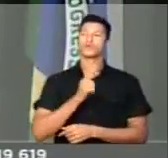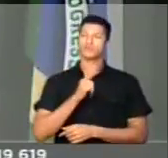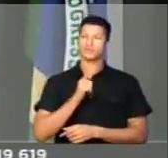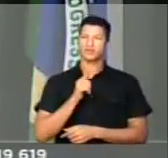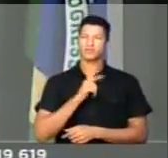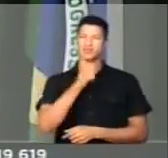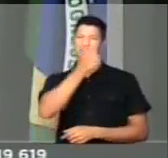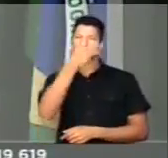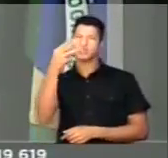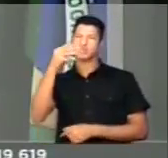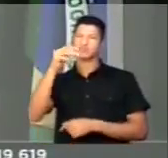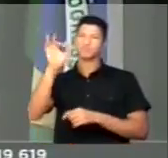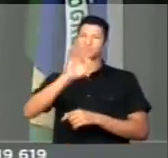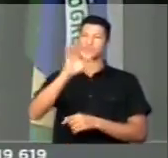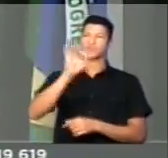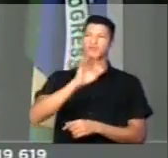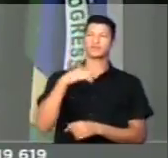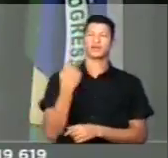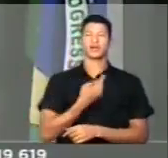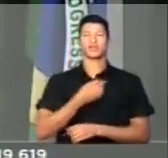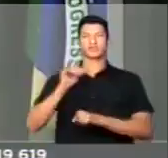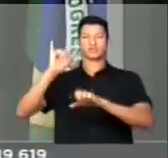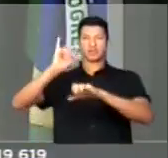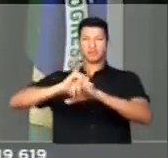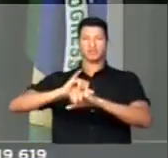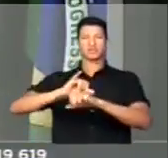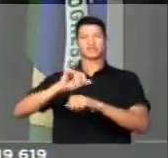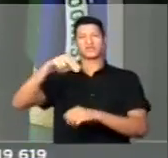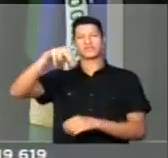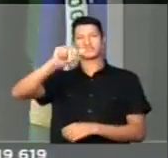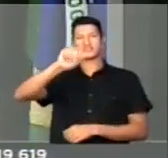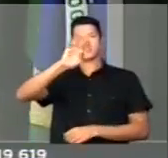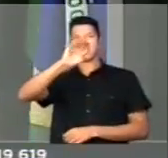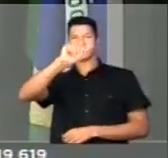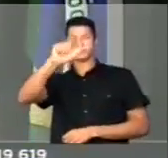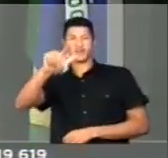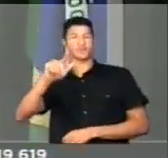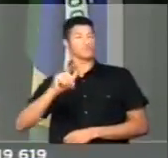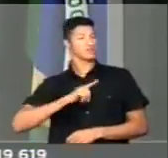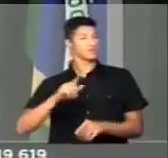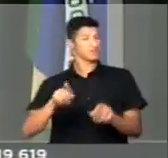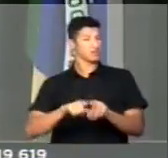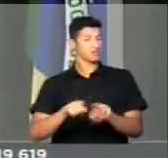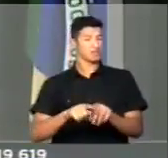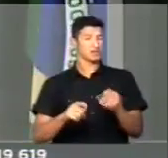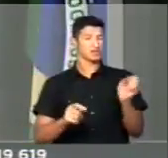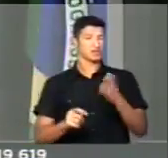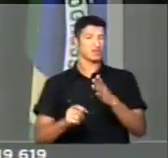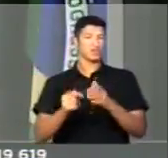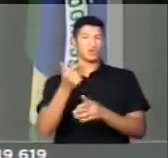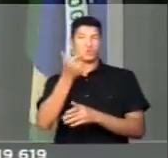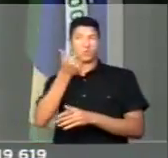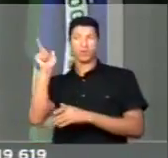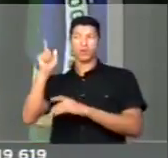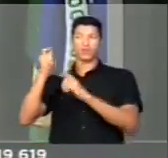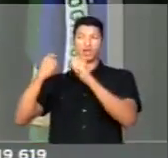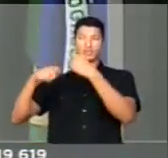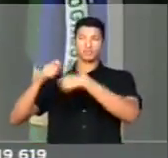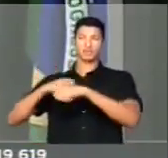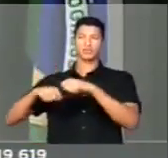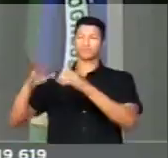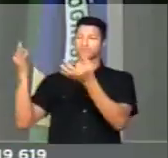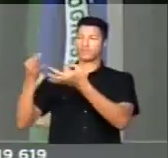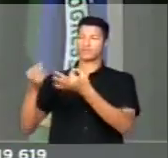13% de desempregados na nossa capital, na minha querida Natal. Estamos recentemente também em outra administração